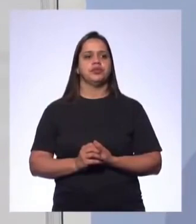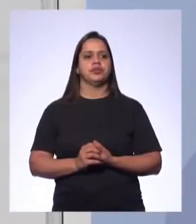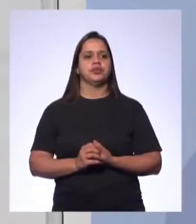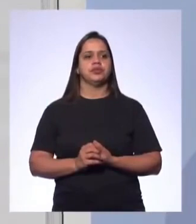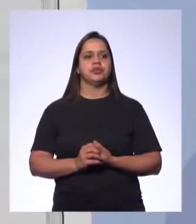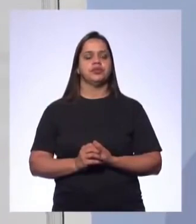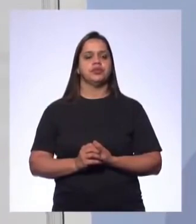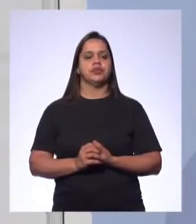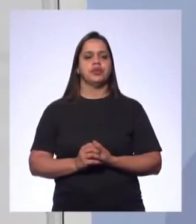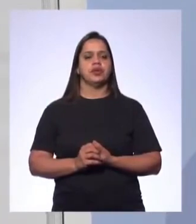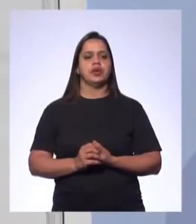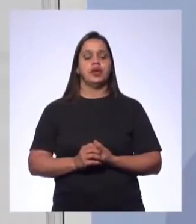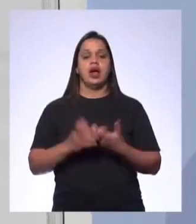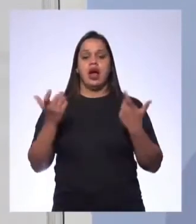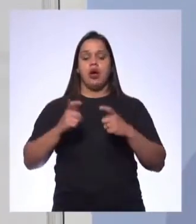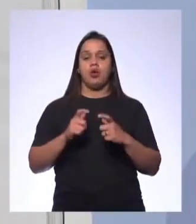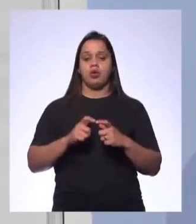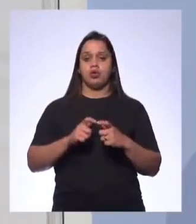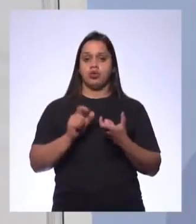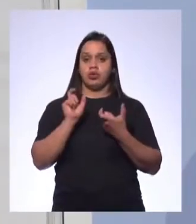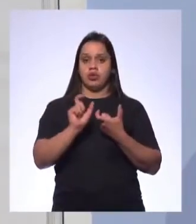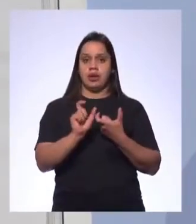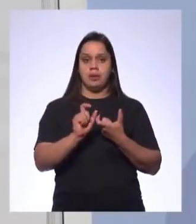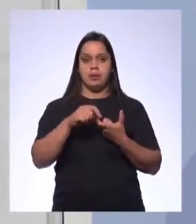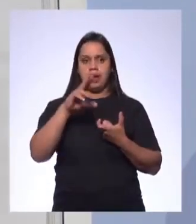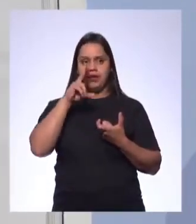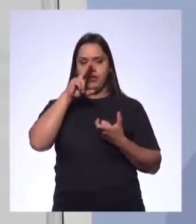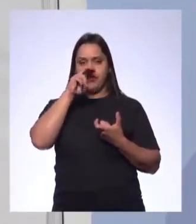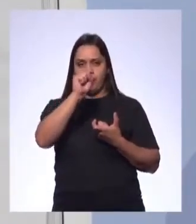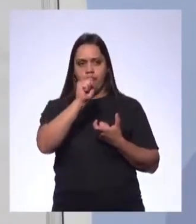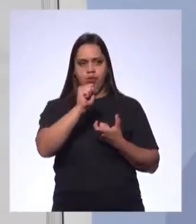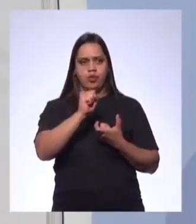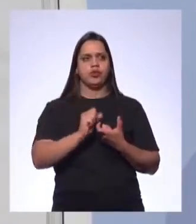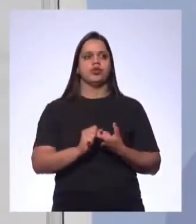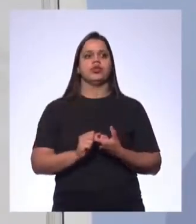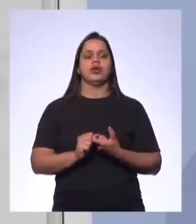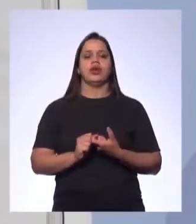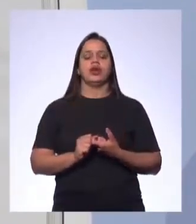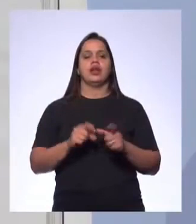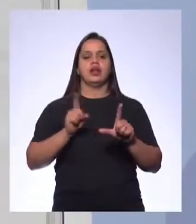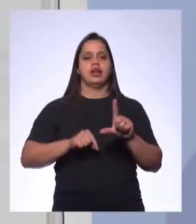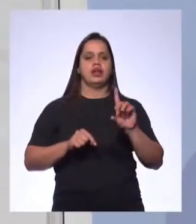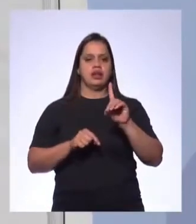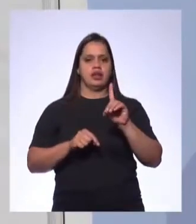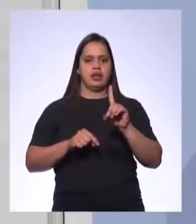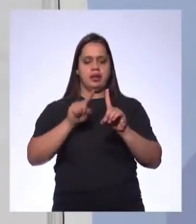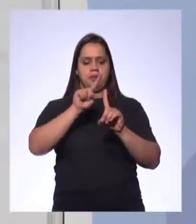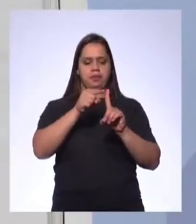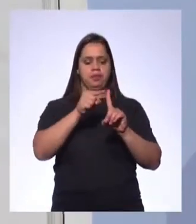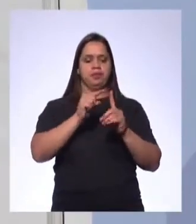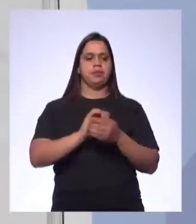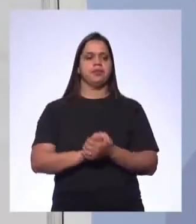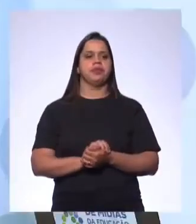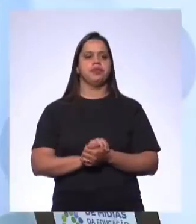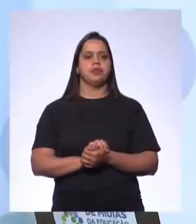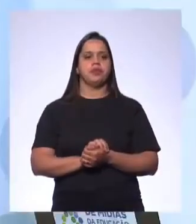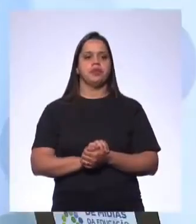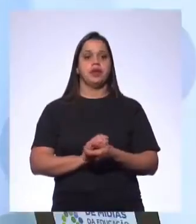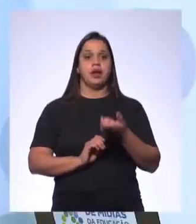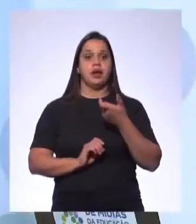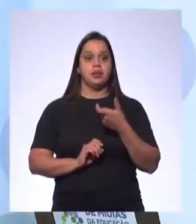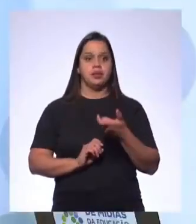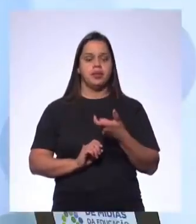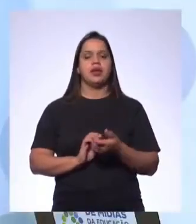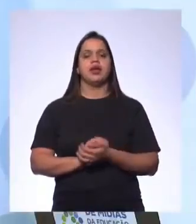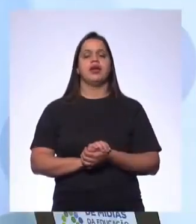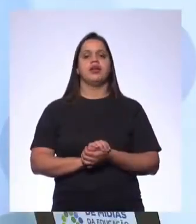a sílaba tônica? É aqui, ó. Acid. Acid rain. Acid rain. A palavra avalante, tá vendo? A